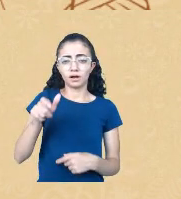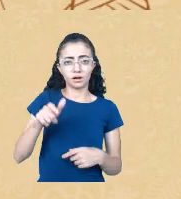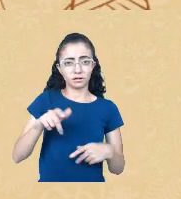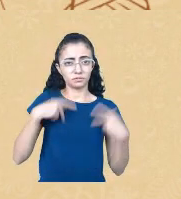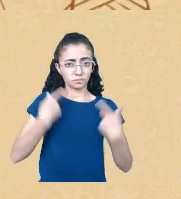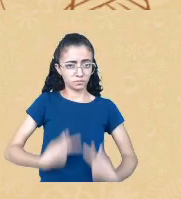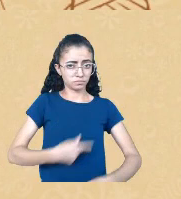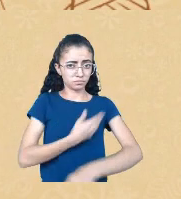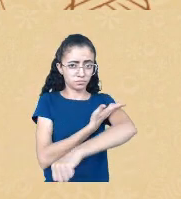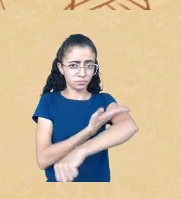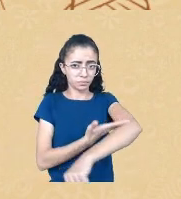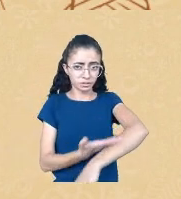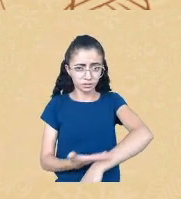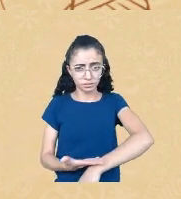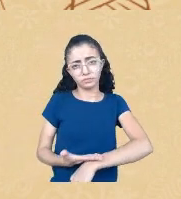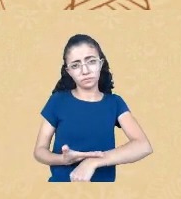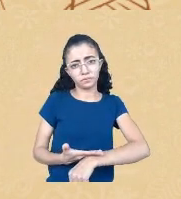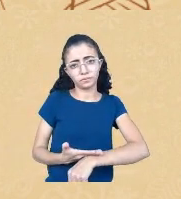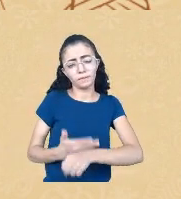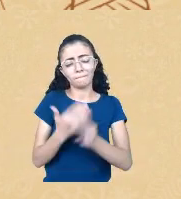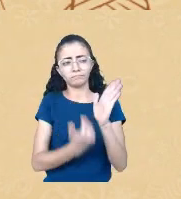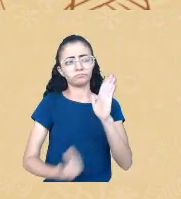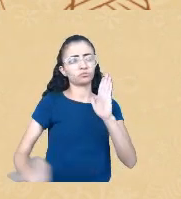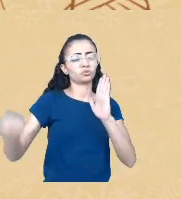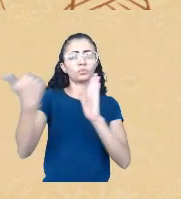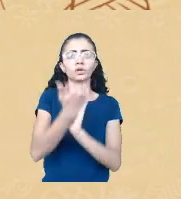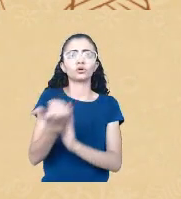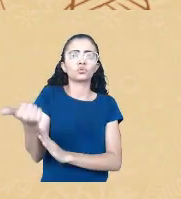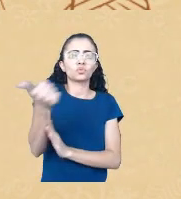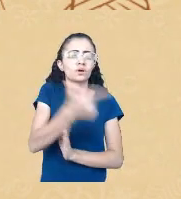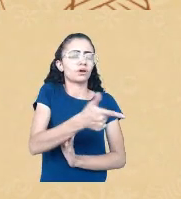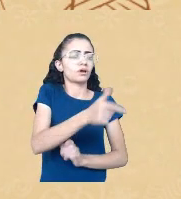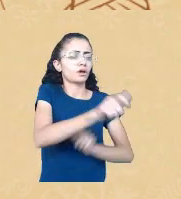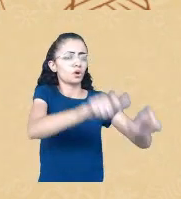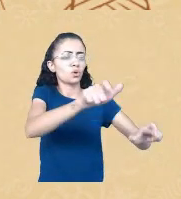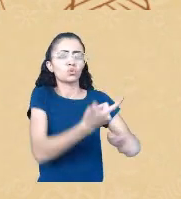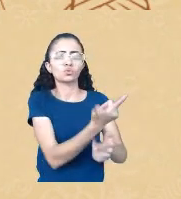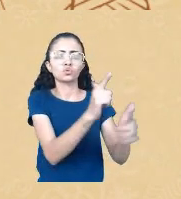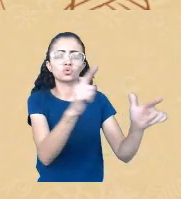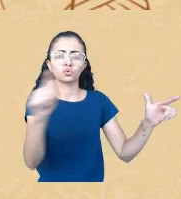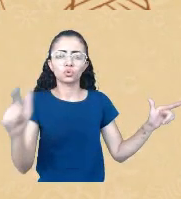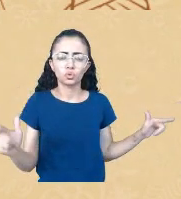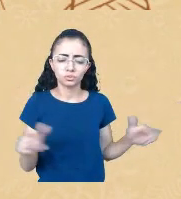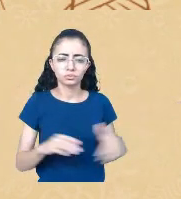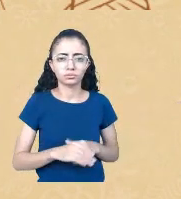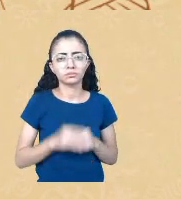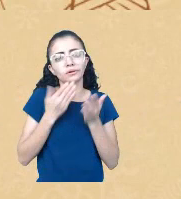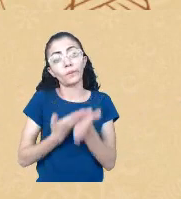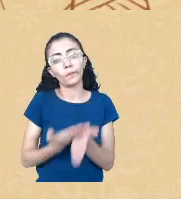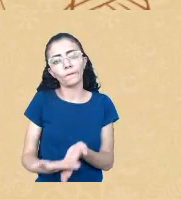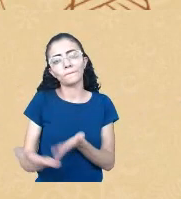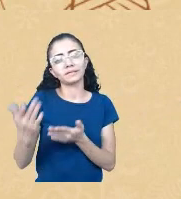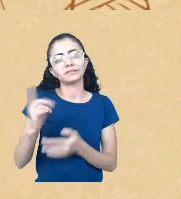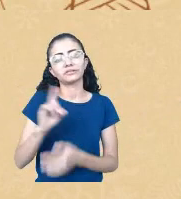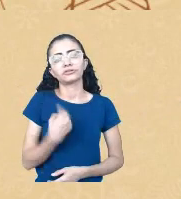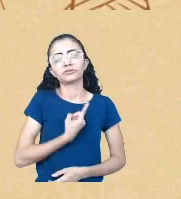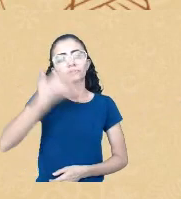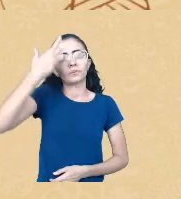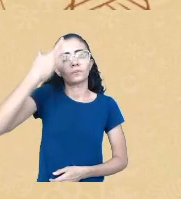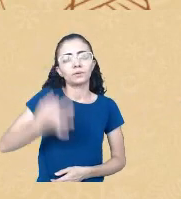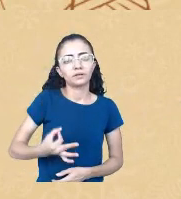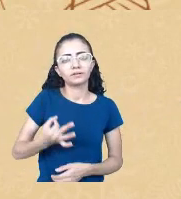mesmo e com os demais seres, é uma das chaves para a gente entender como que a violência colonial é a atmosfera, né?